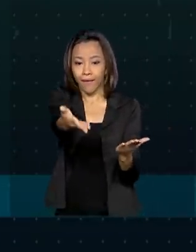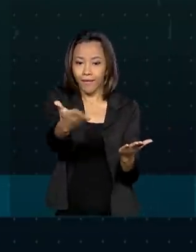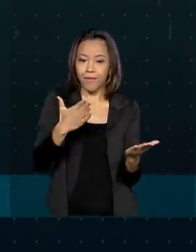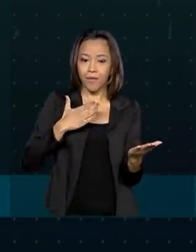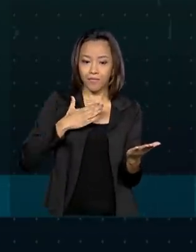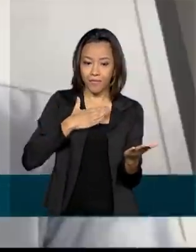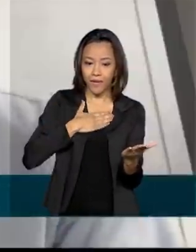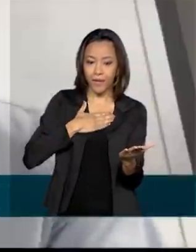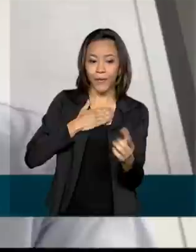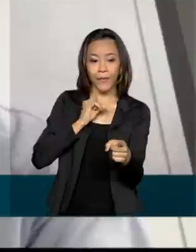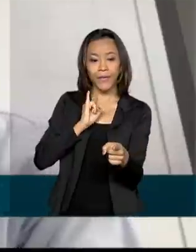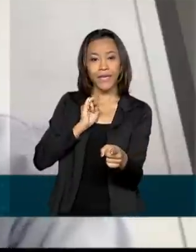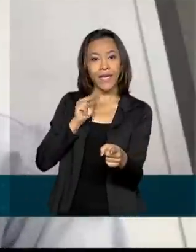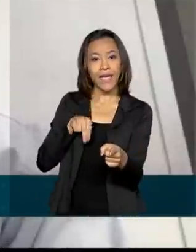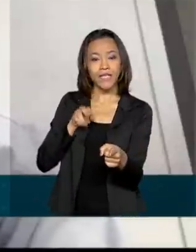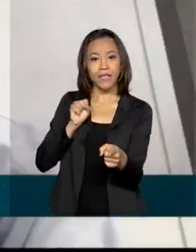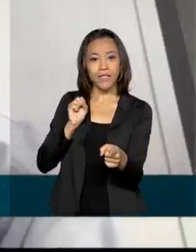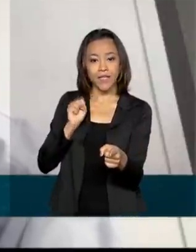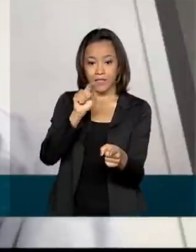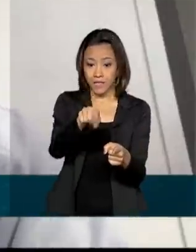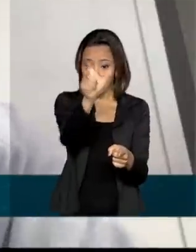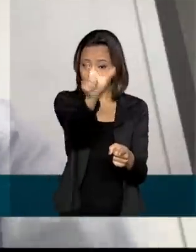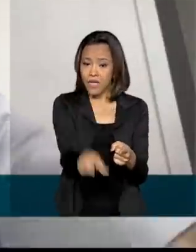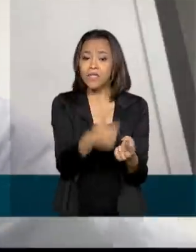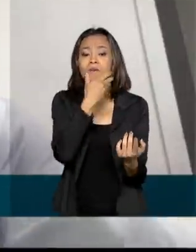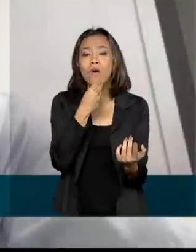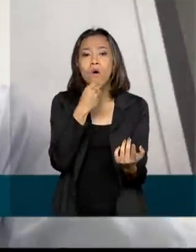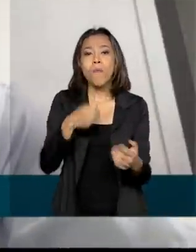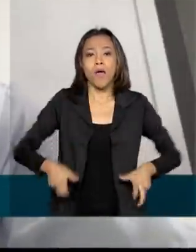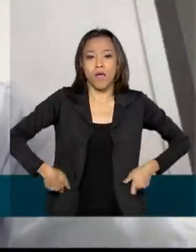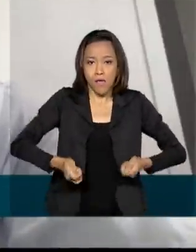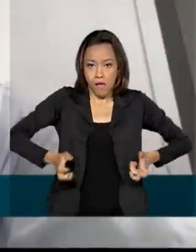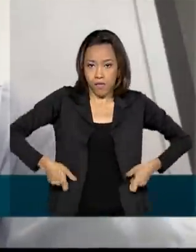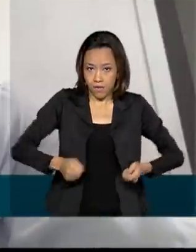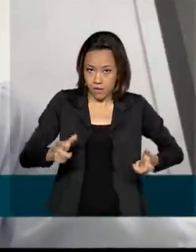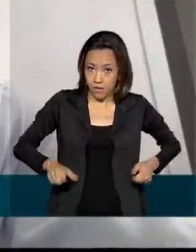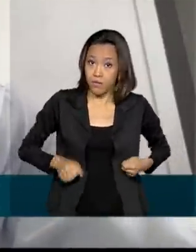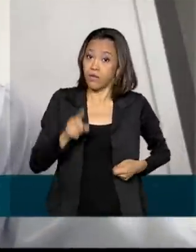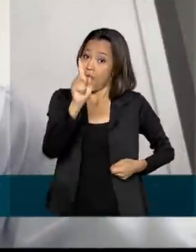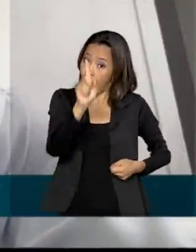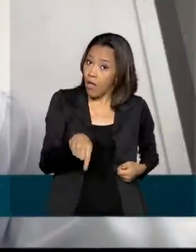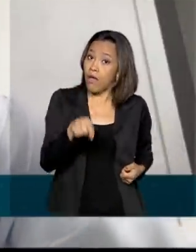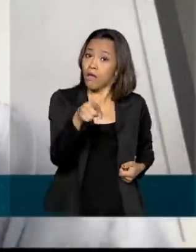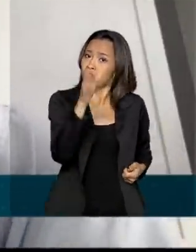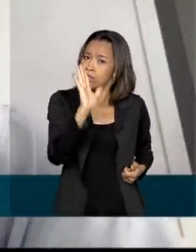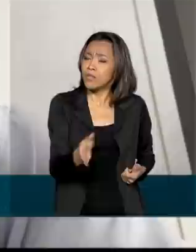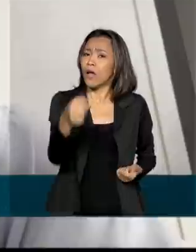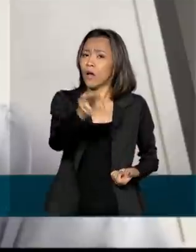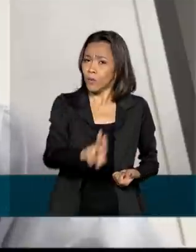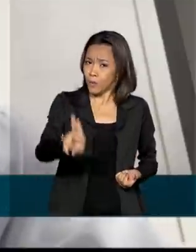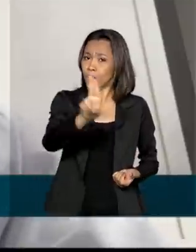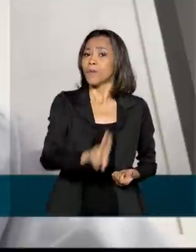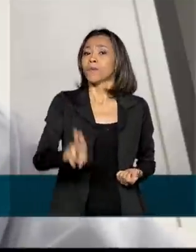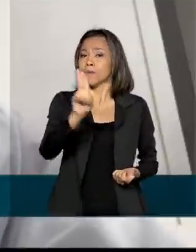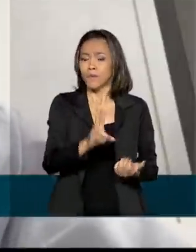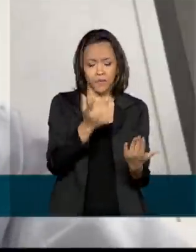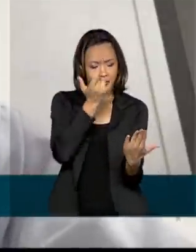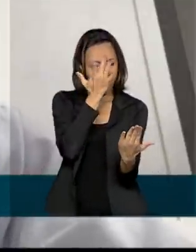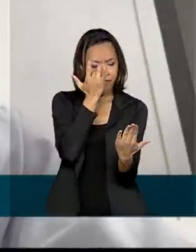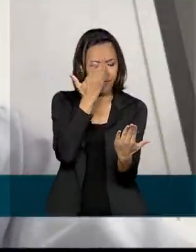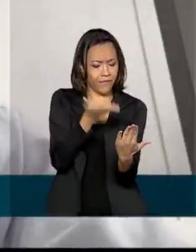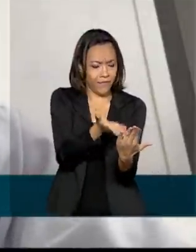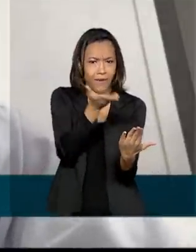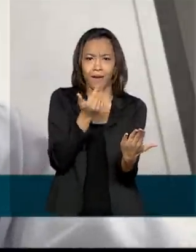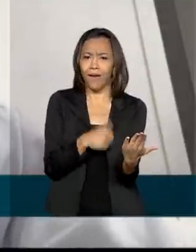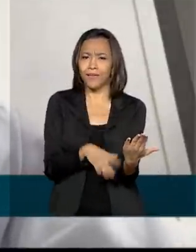INSS. Moisés, que é cadeirante, é um dos brasileiros que já usufrui das facilidades